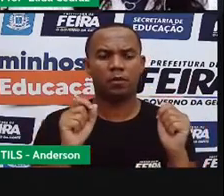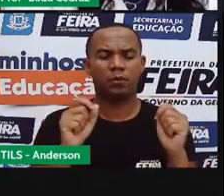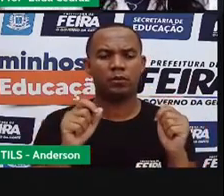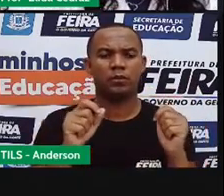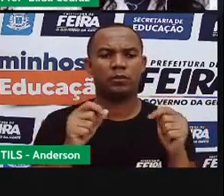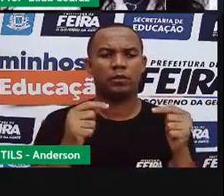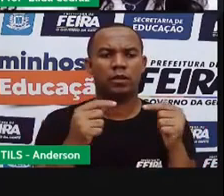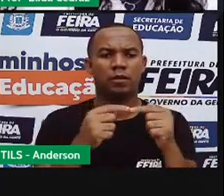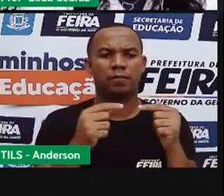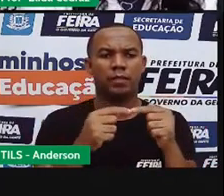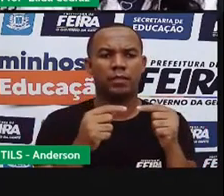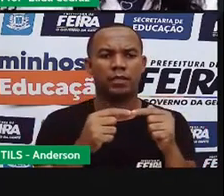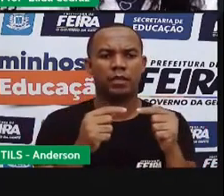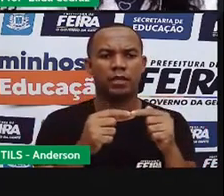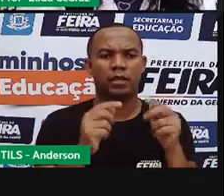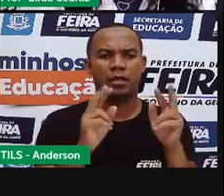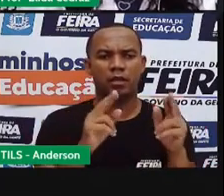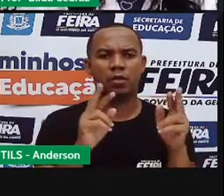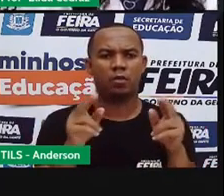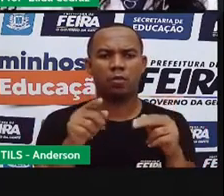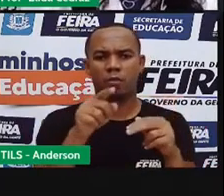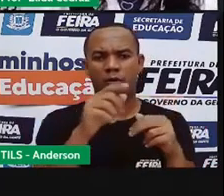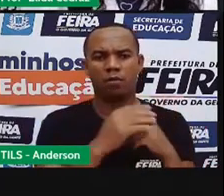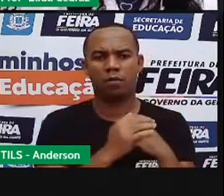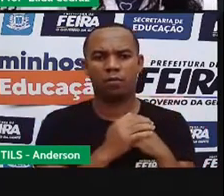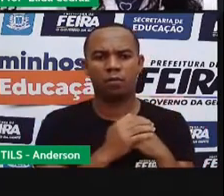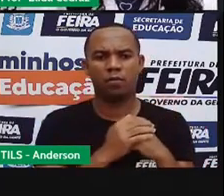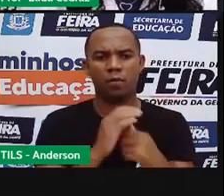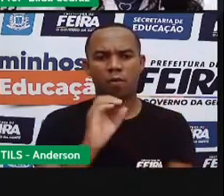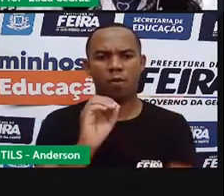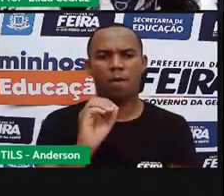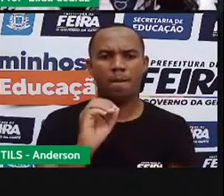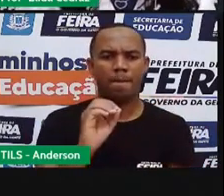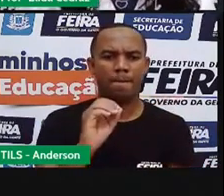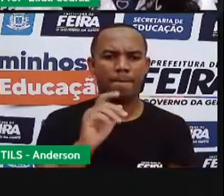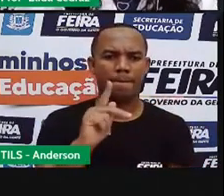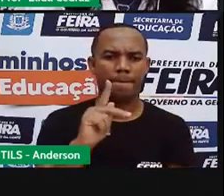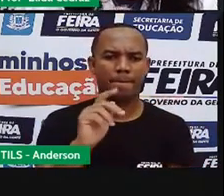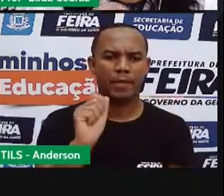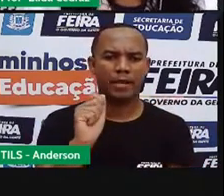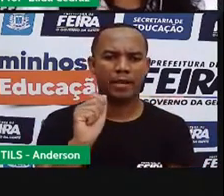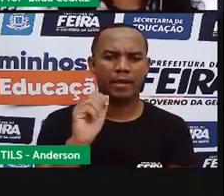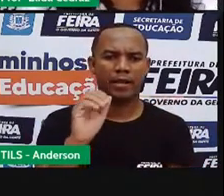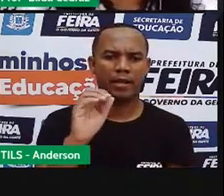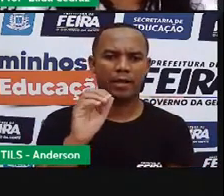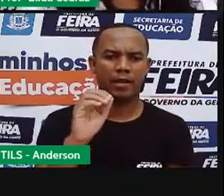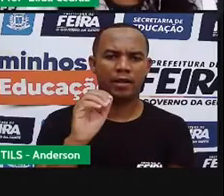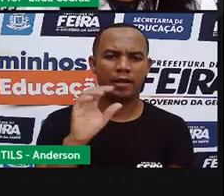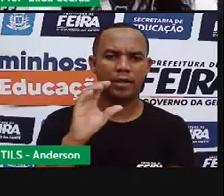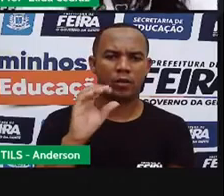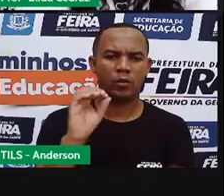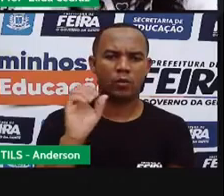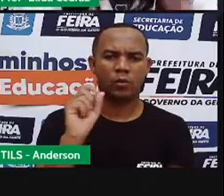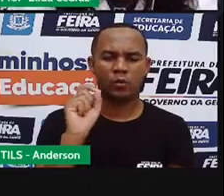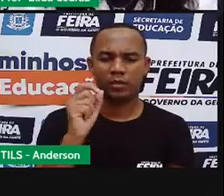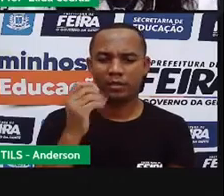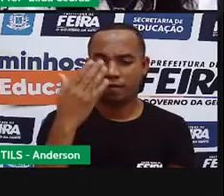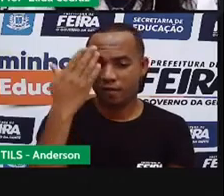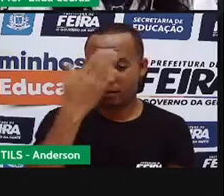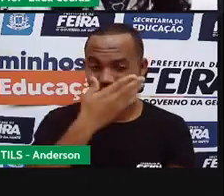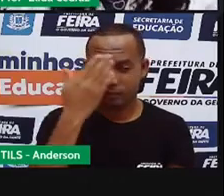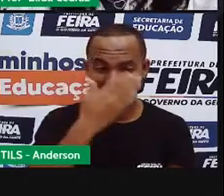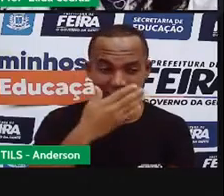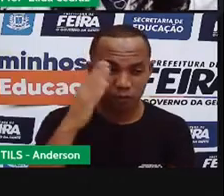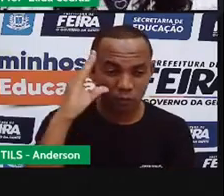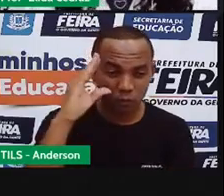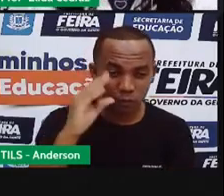classificados de acordo com o caminho. Opacos são aqueles que não permitem de jeito